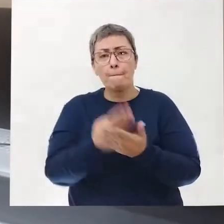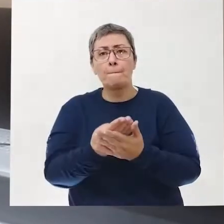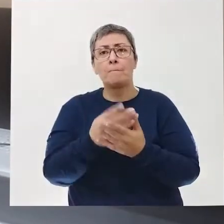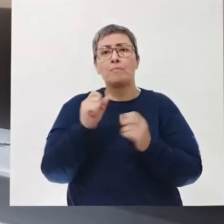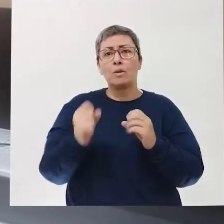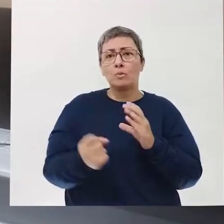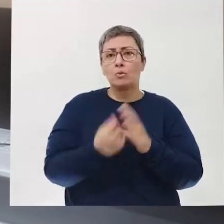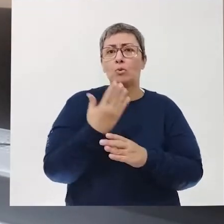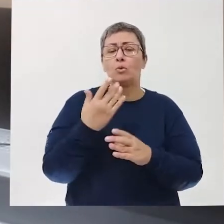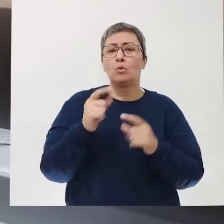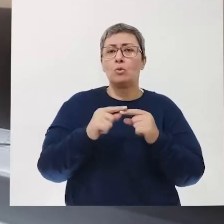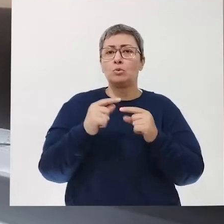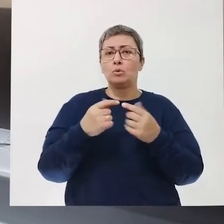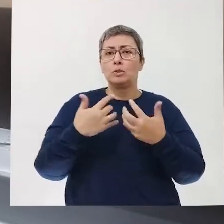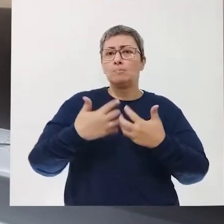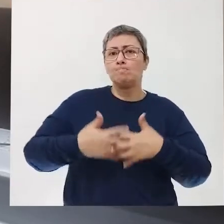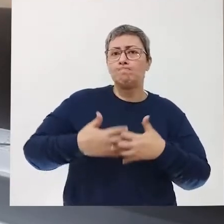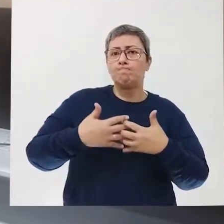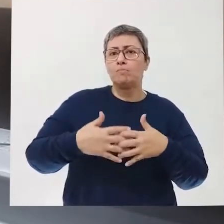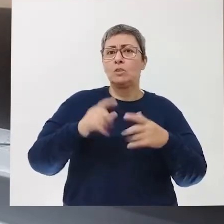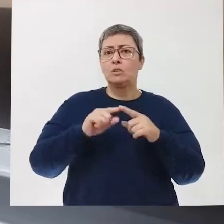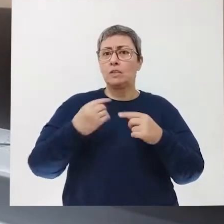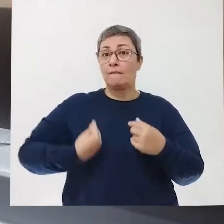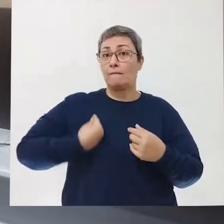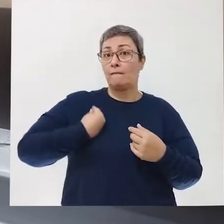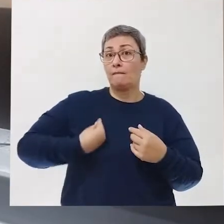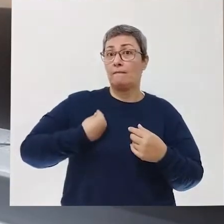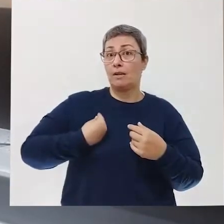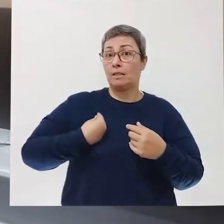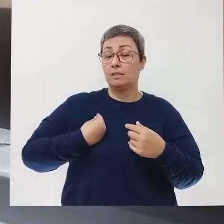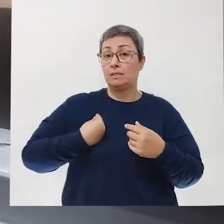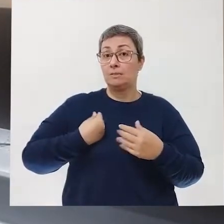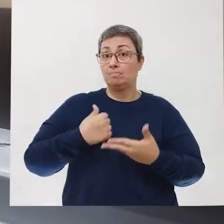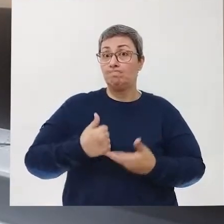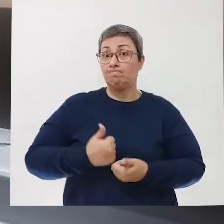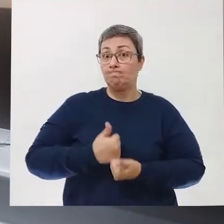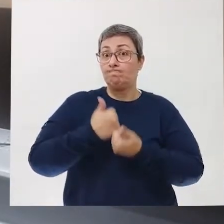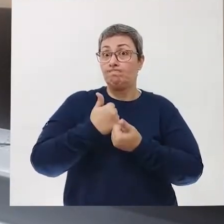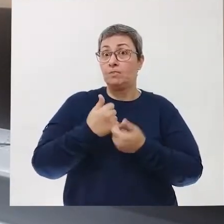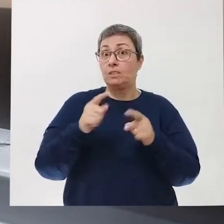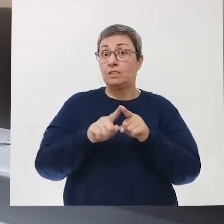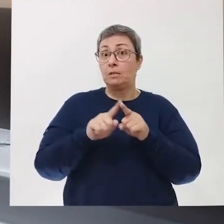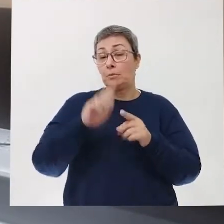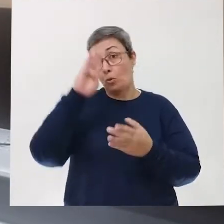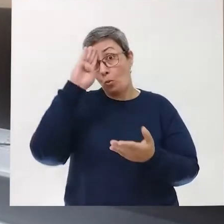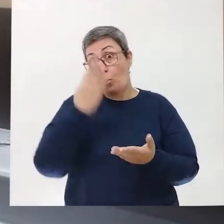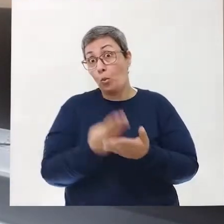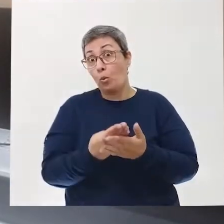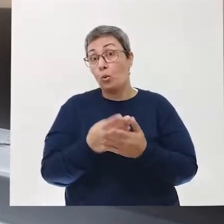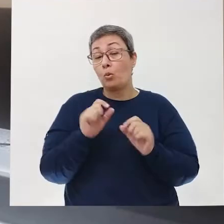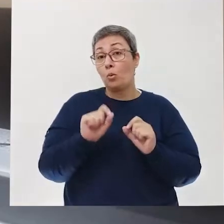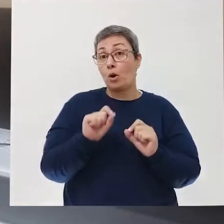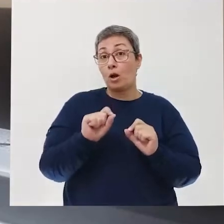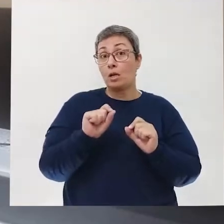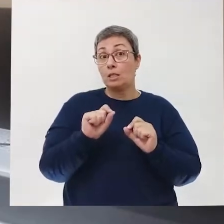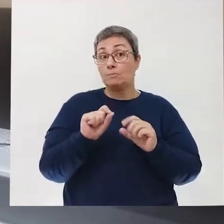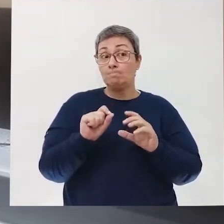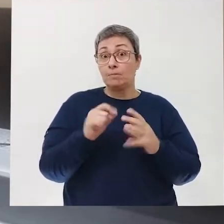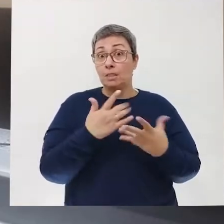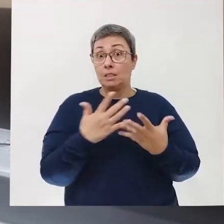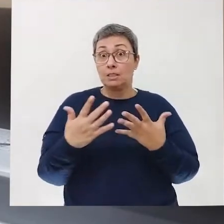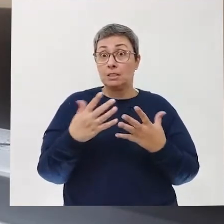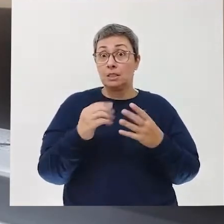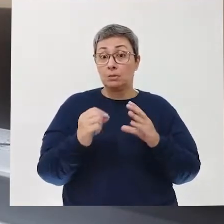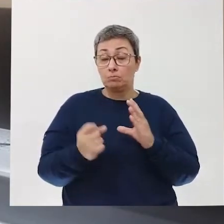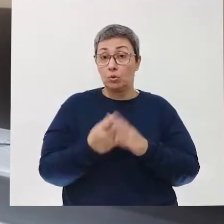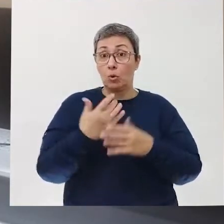que são ativadas por mecanismos de sobrevivência. E há quem também acredite que são provocadas